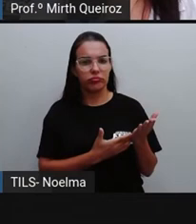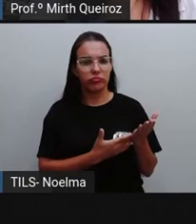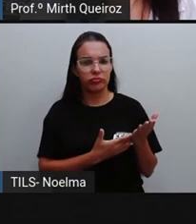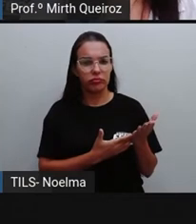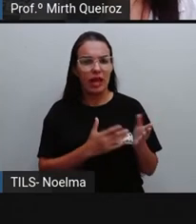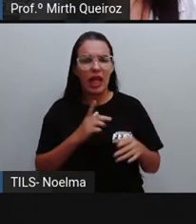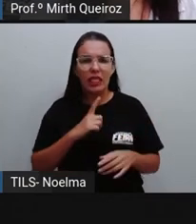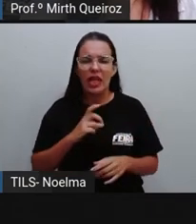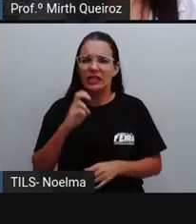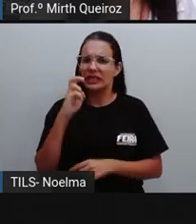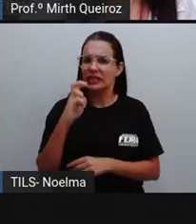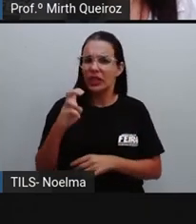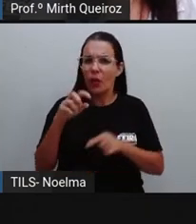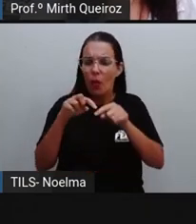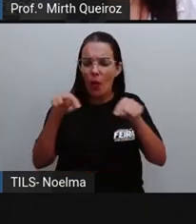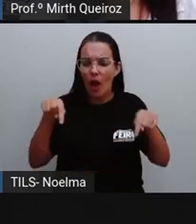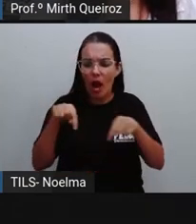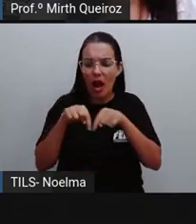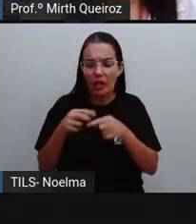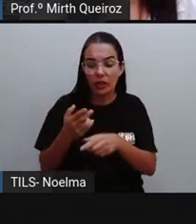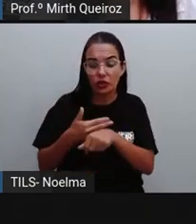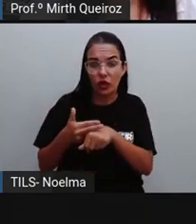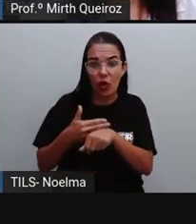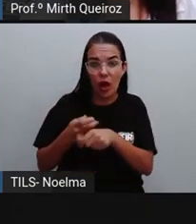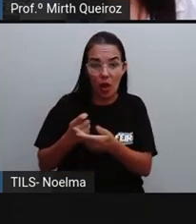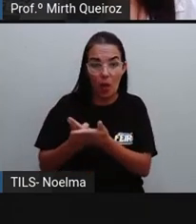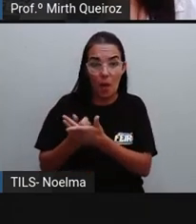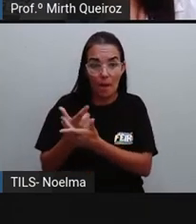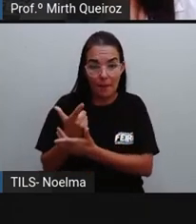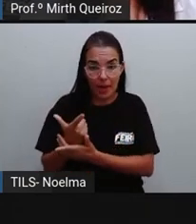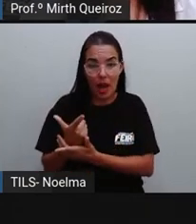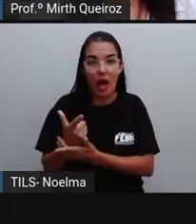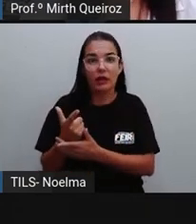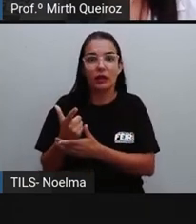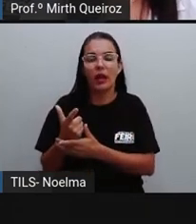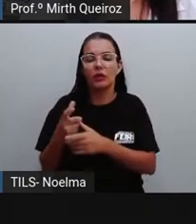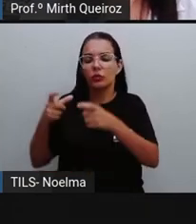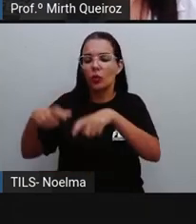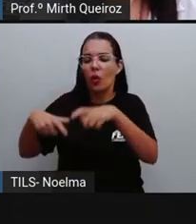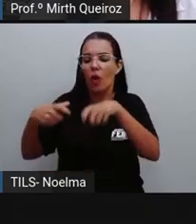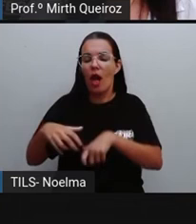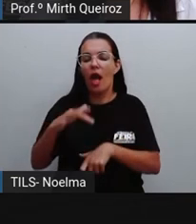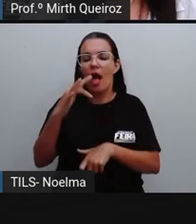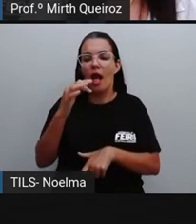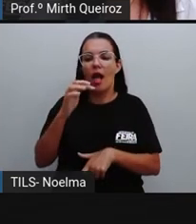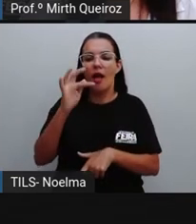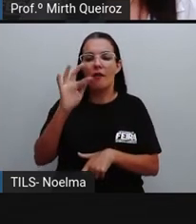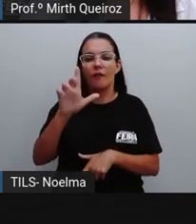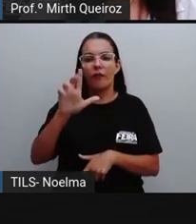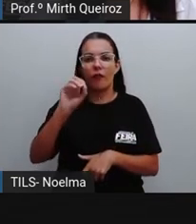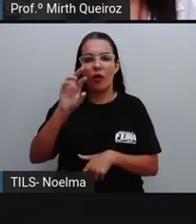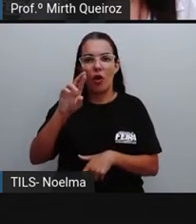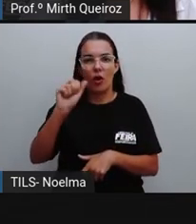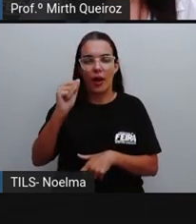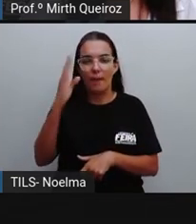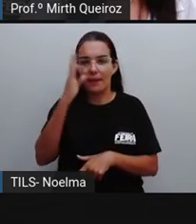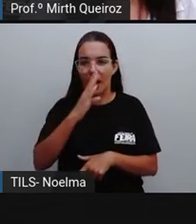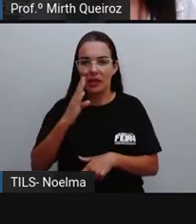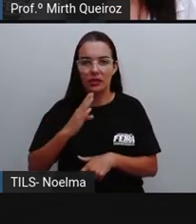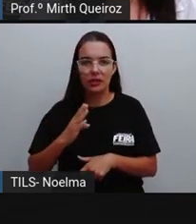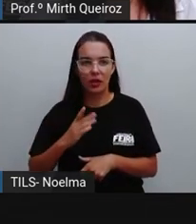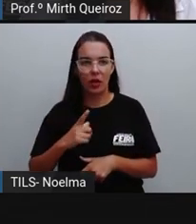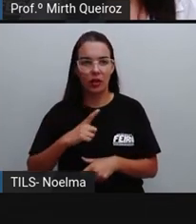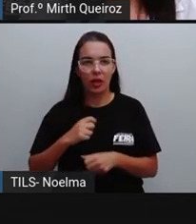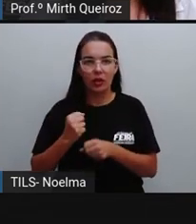As cinco caixas compradas no estabelecimento Flora Brasil em dezembro de 2009 estavam